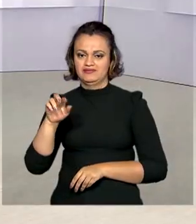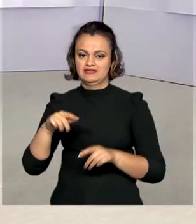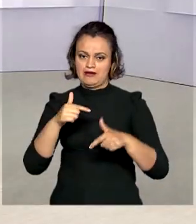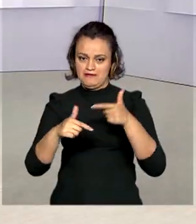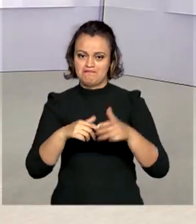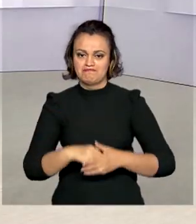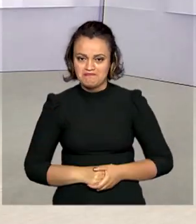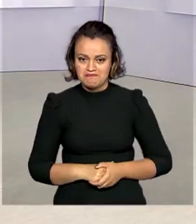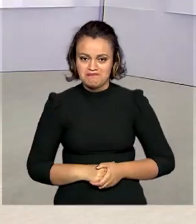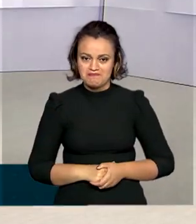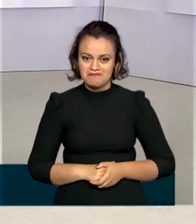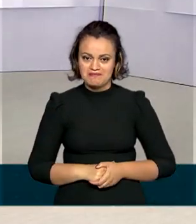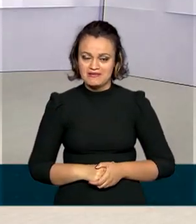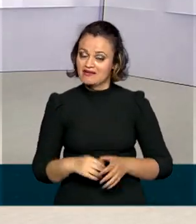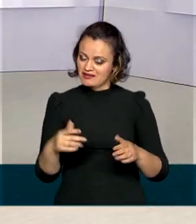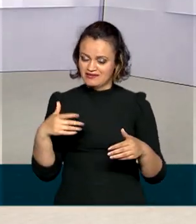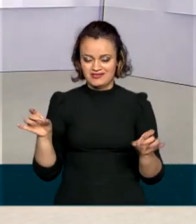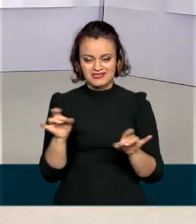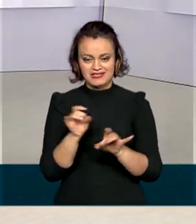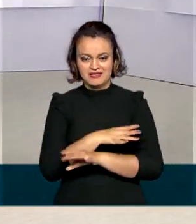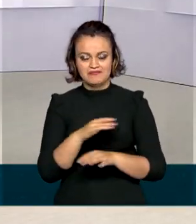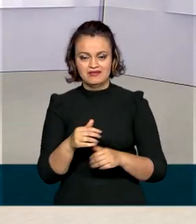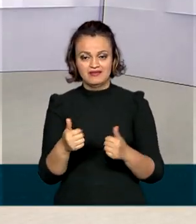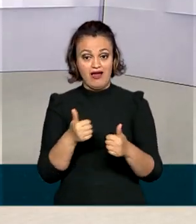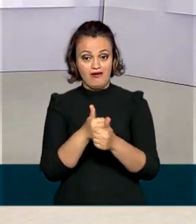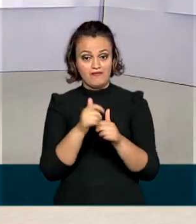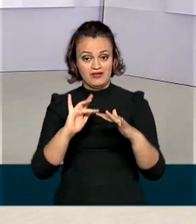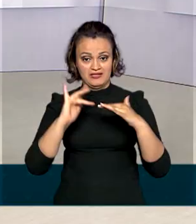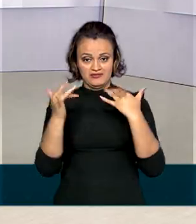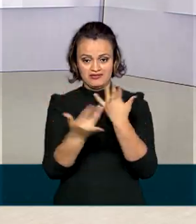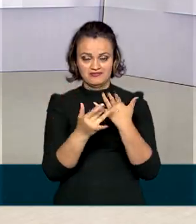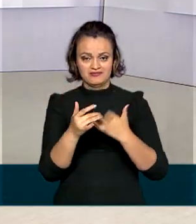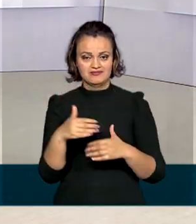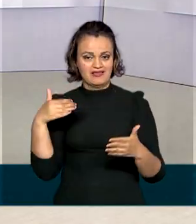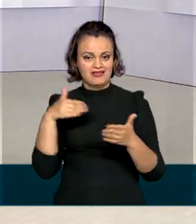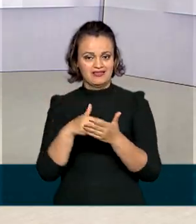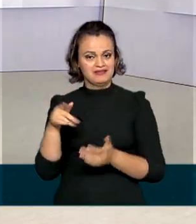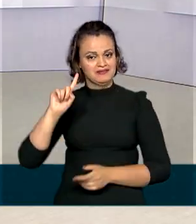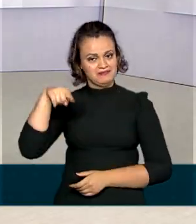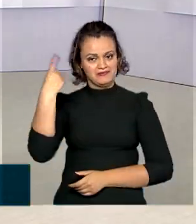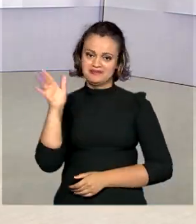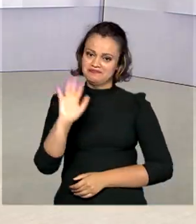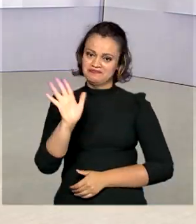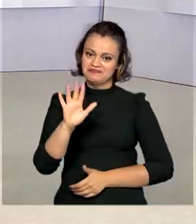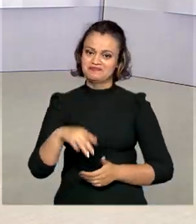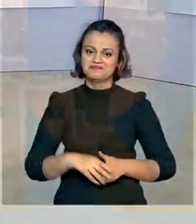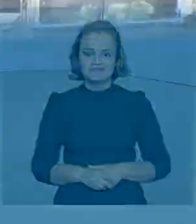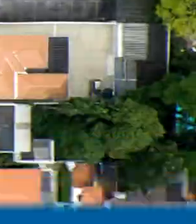A gente fica por aqui. Nos acompanhe também pelas redes sociais. Nos vemos na próxima edição. Até lá!